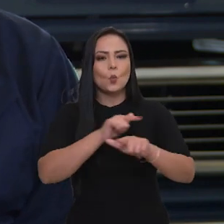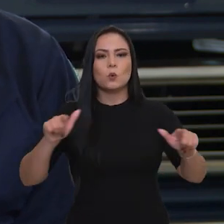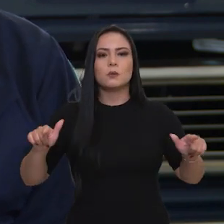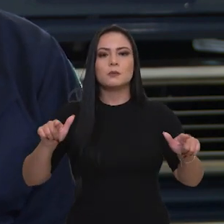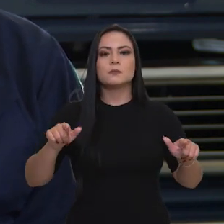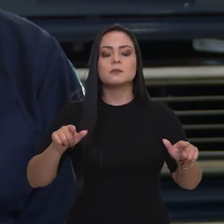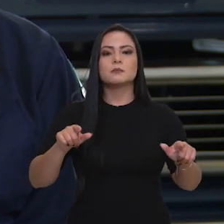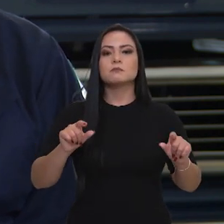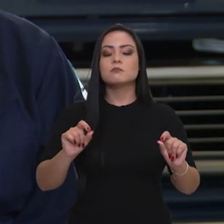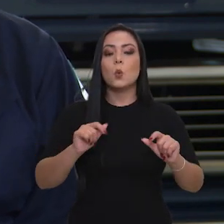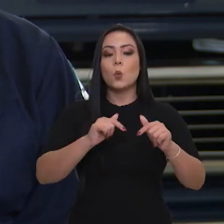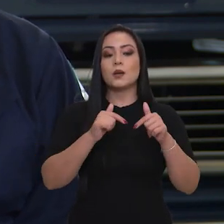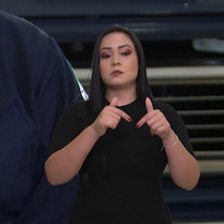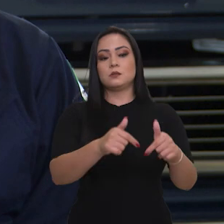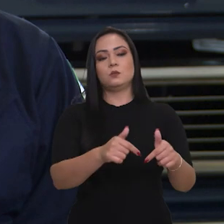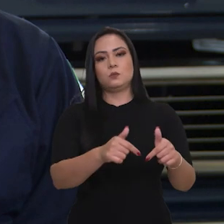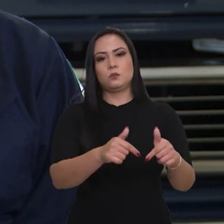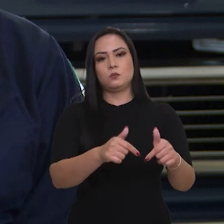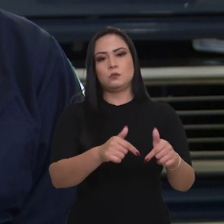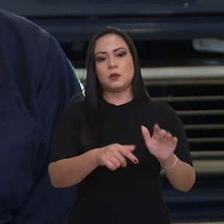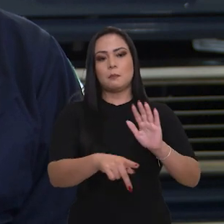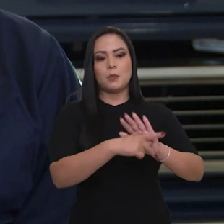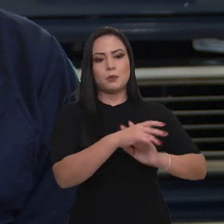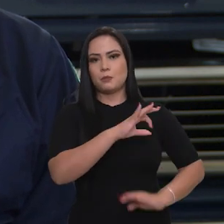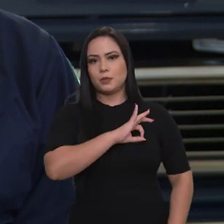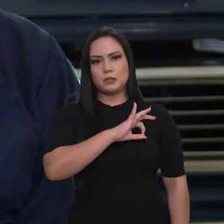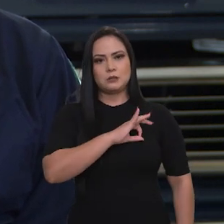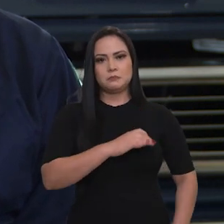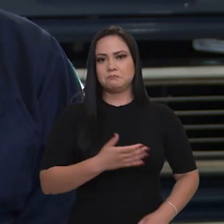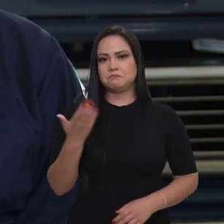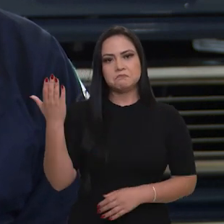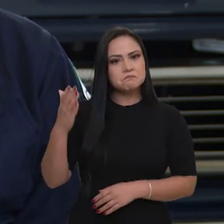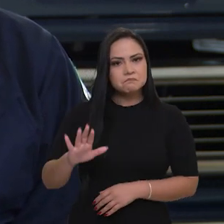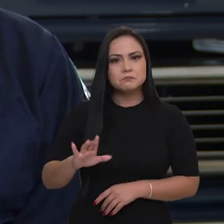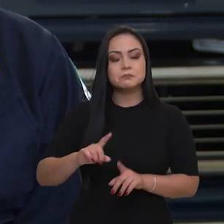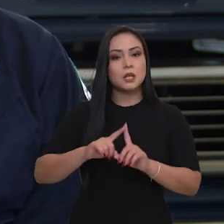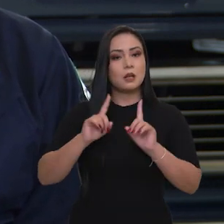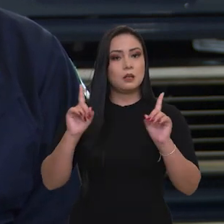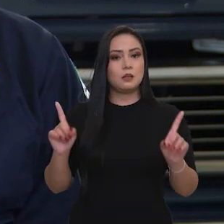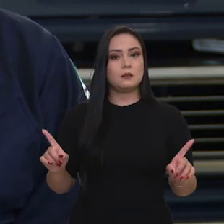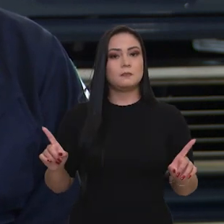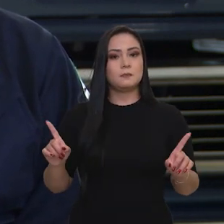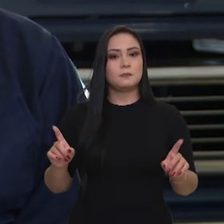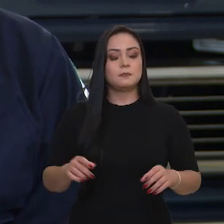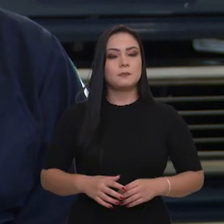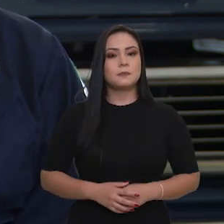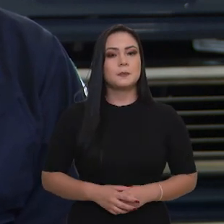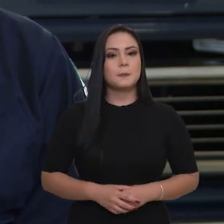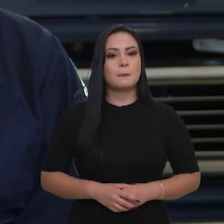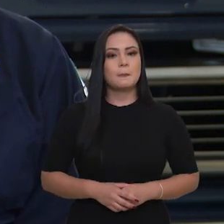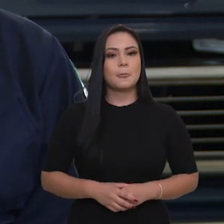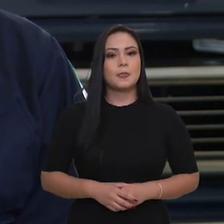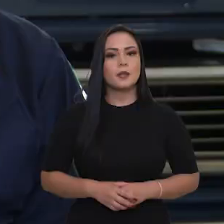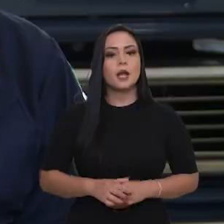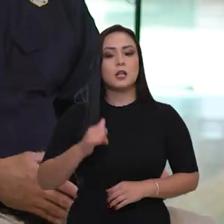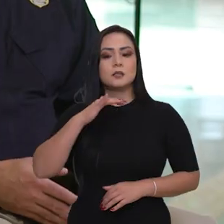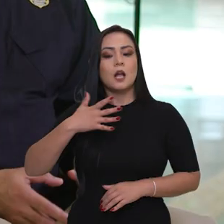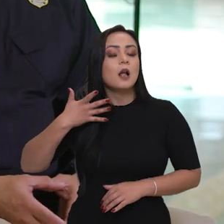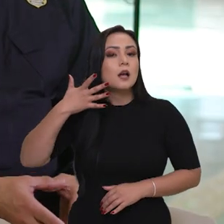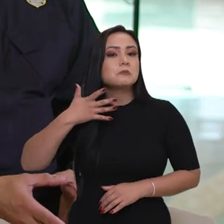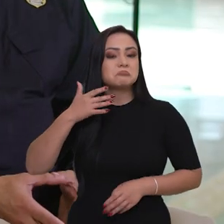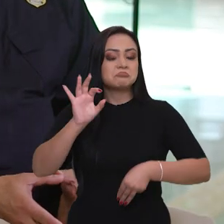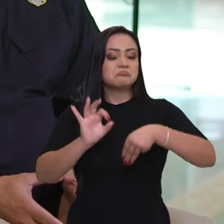muito menos por uma ação da própria polícia. Mas, quanto à